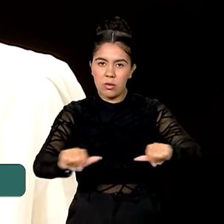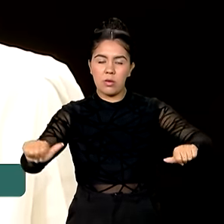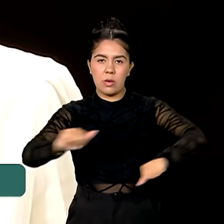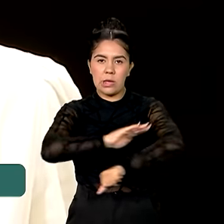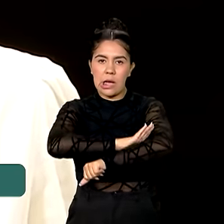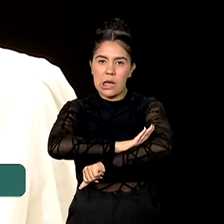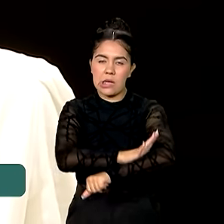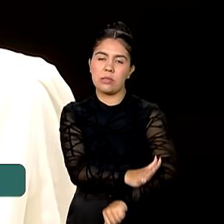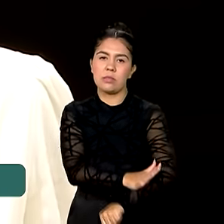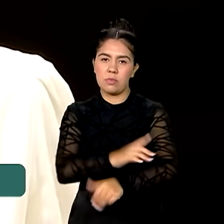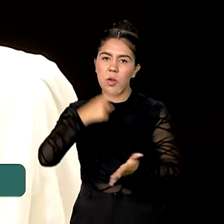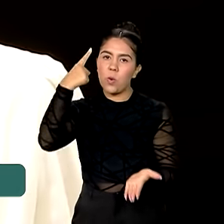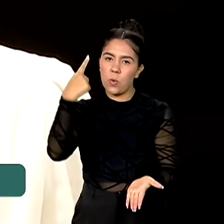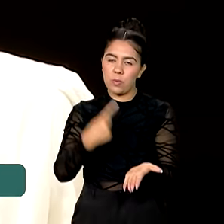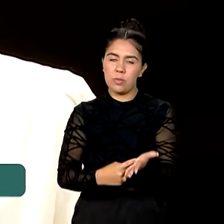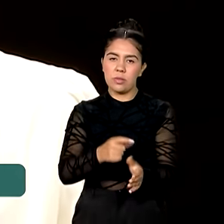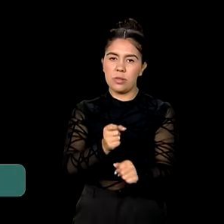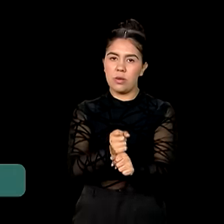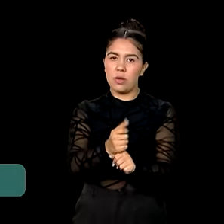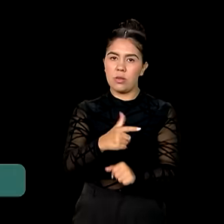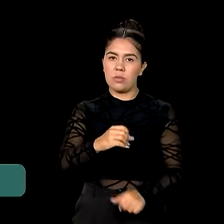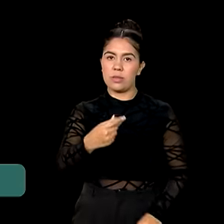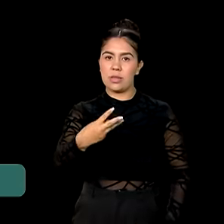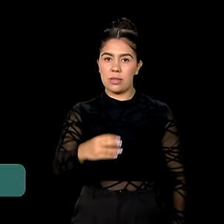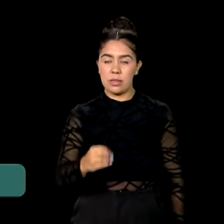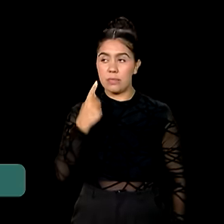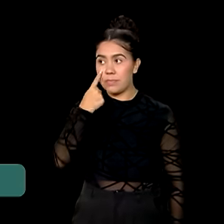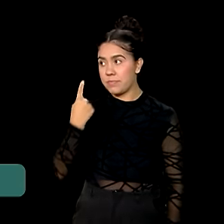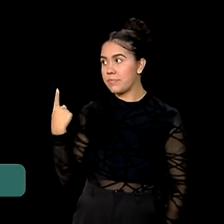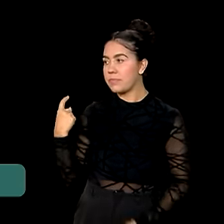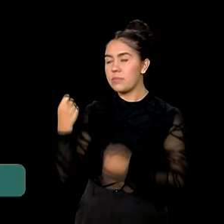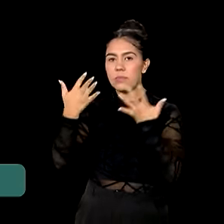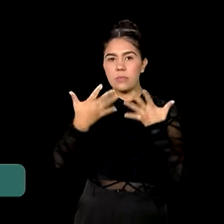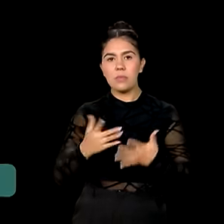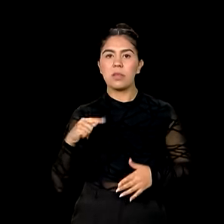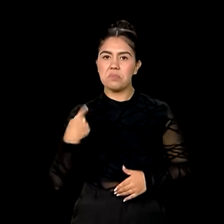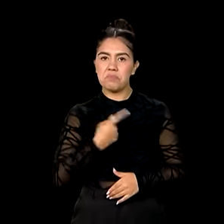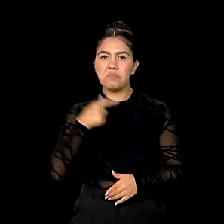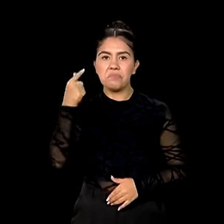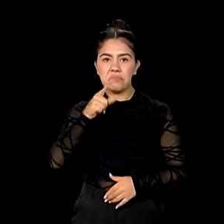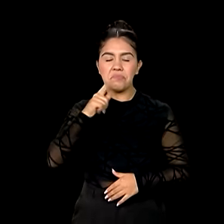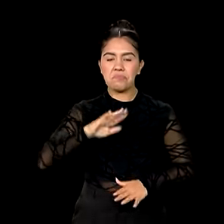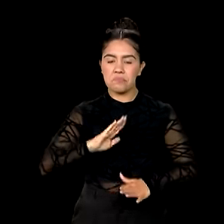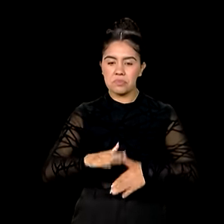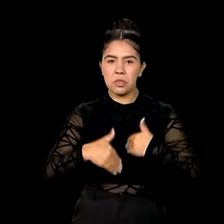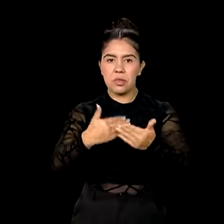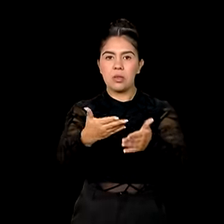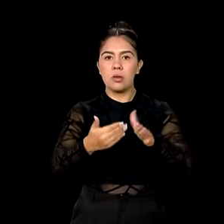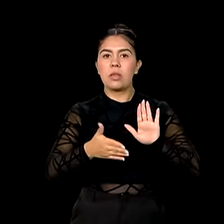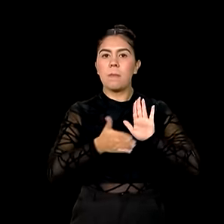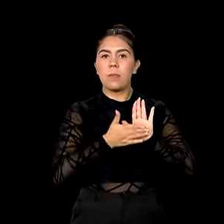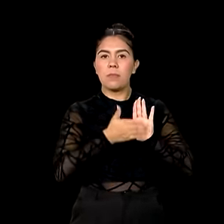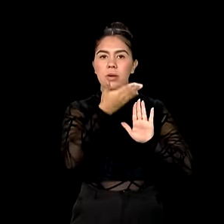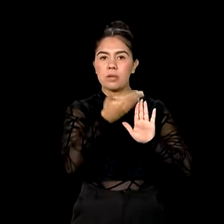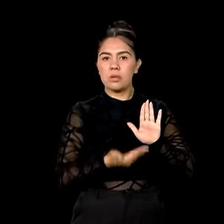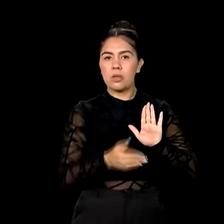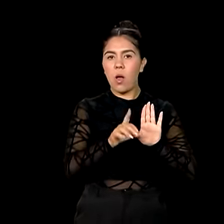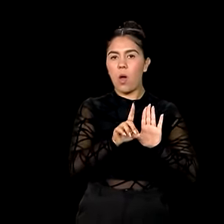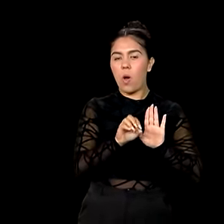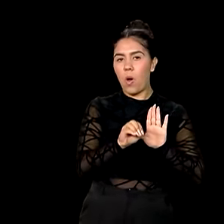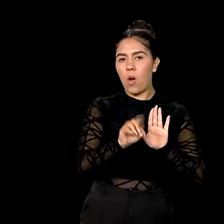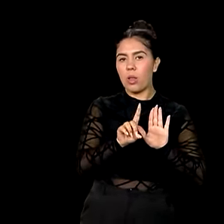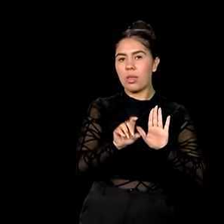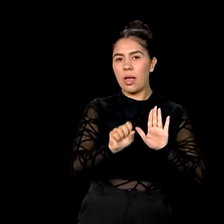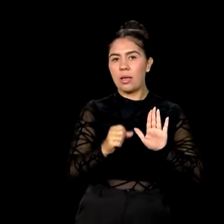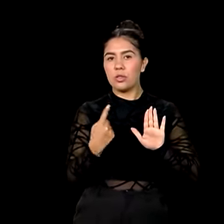um dos temas da Agenda 2030. Estamos avançando na proposta da criação do ODS-18. Um objetivo que nos lembra que, enquanto